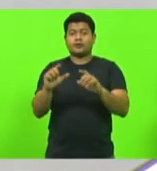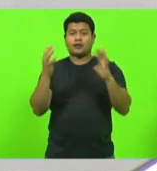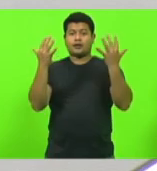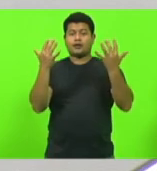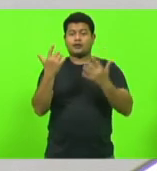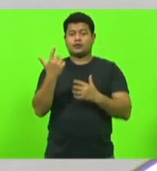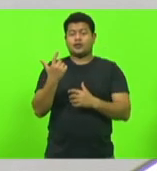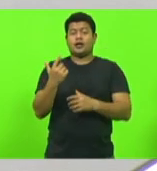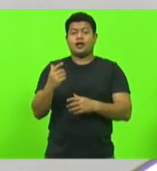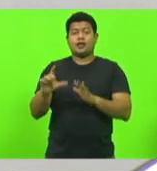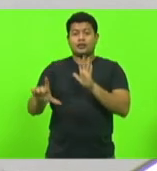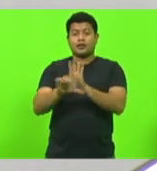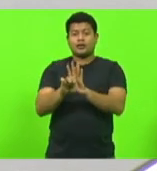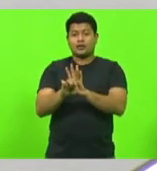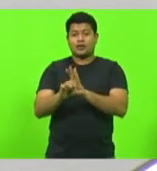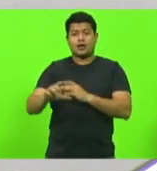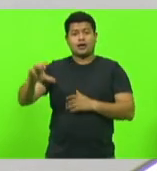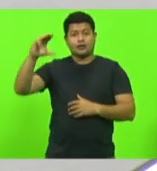da Penha.